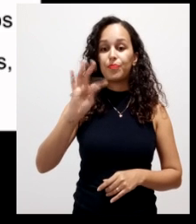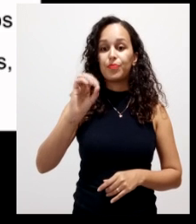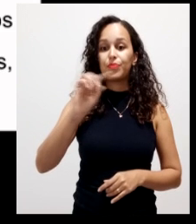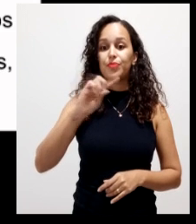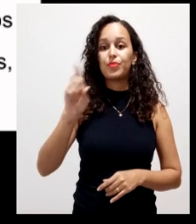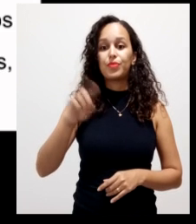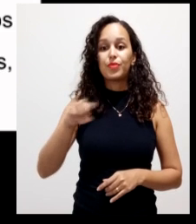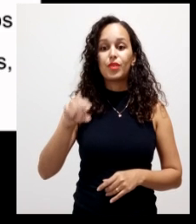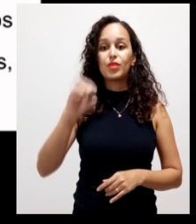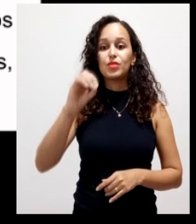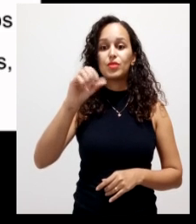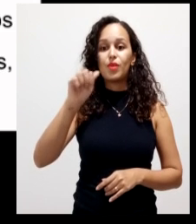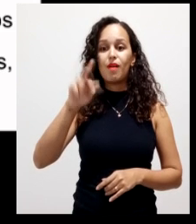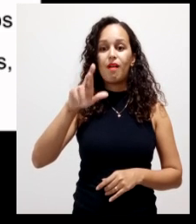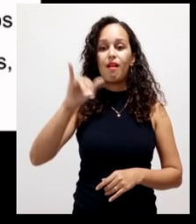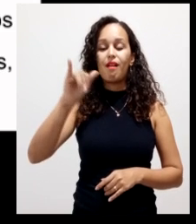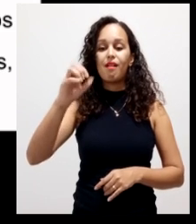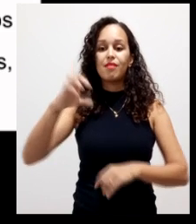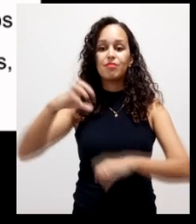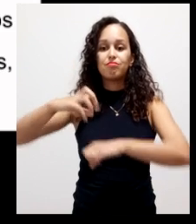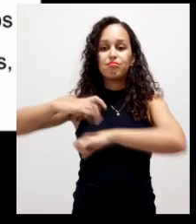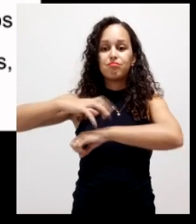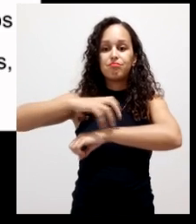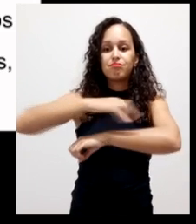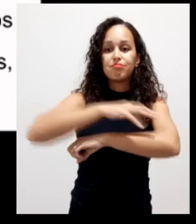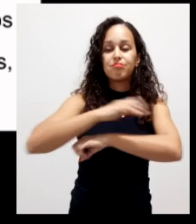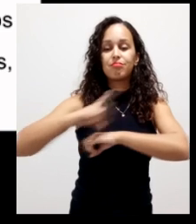miocas besouros lacraias formigas e aranas